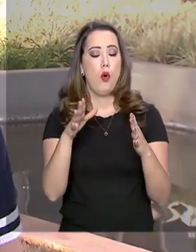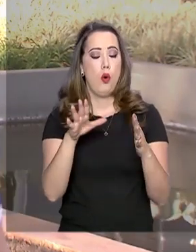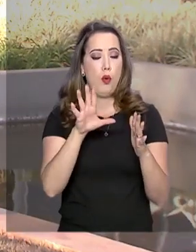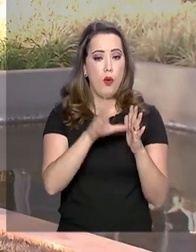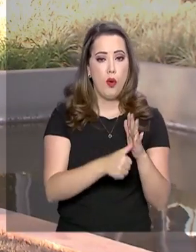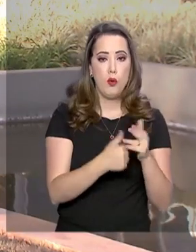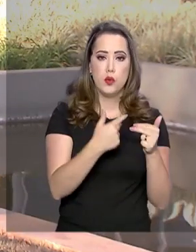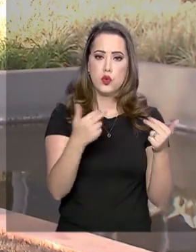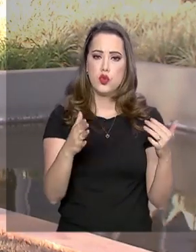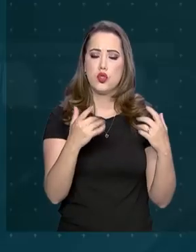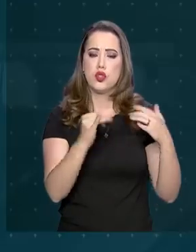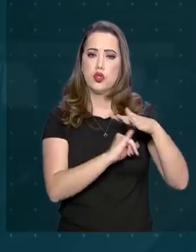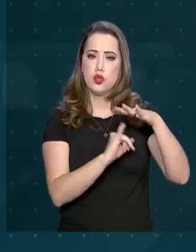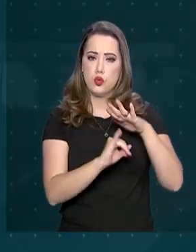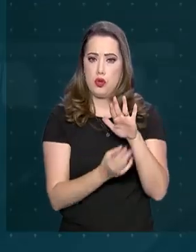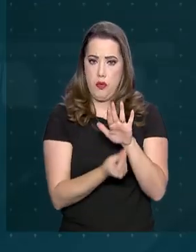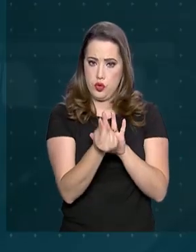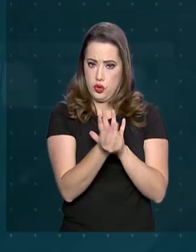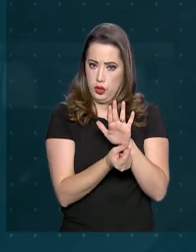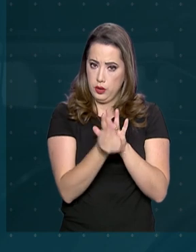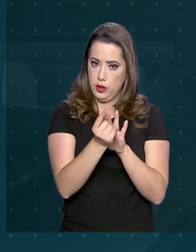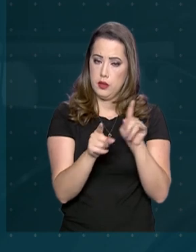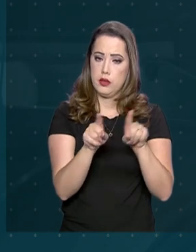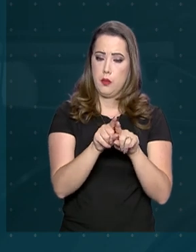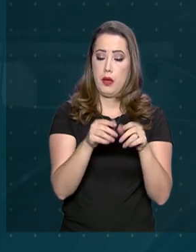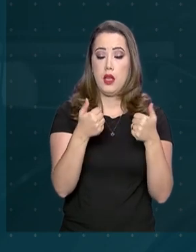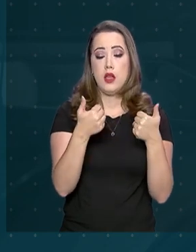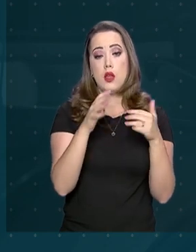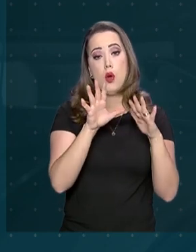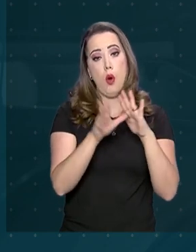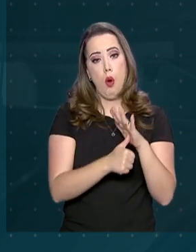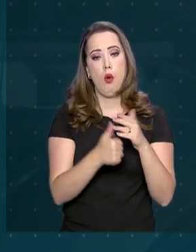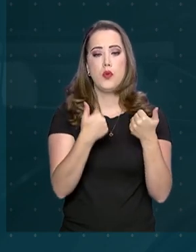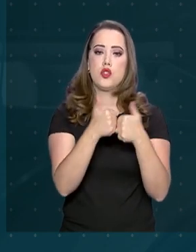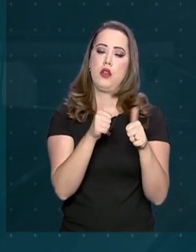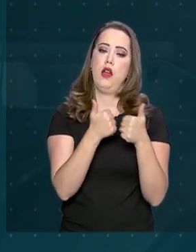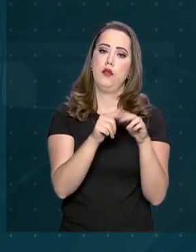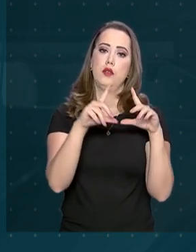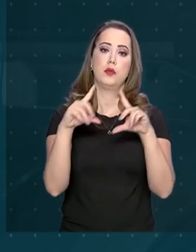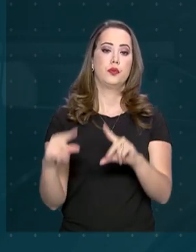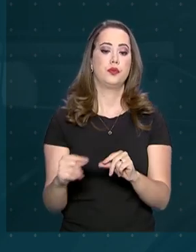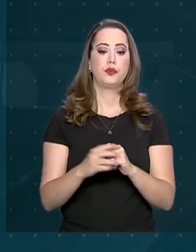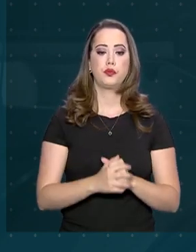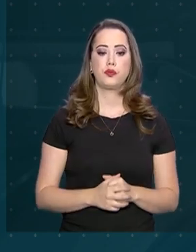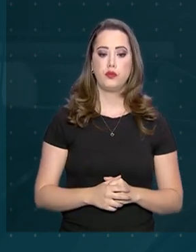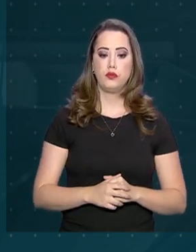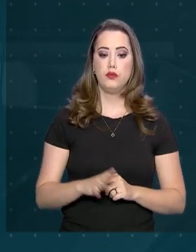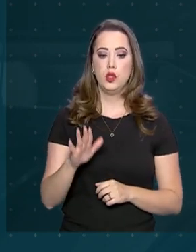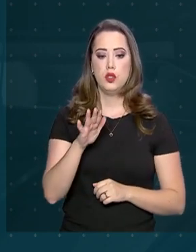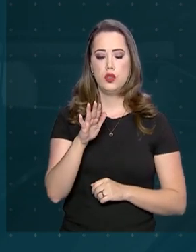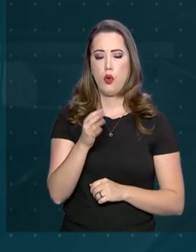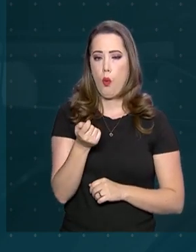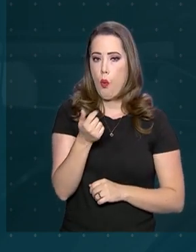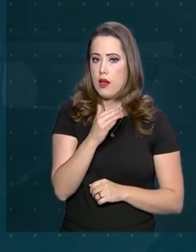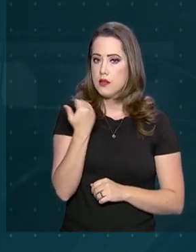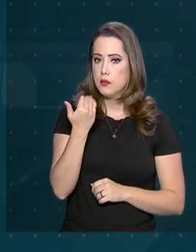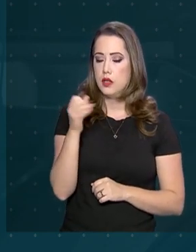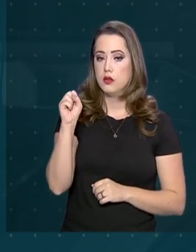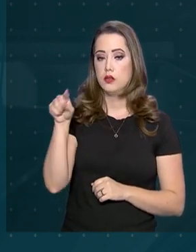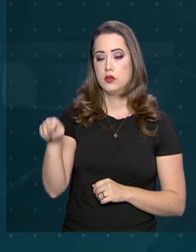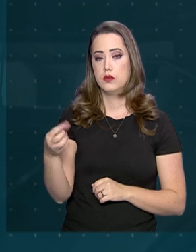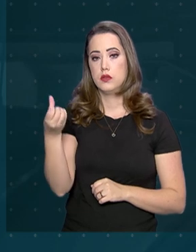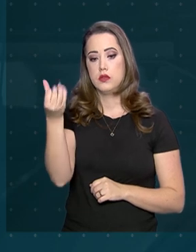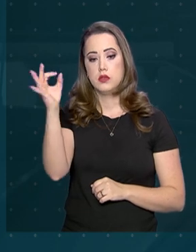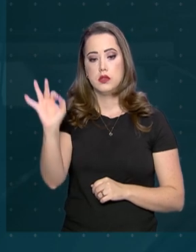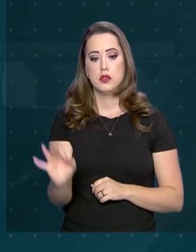e roubo de carga. As tentativas de homicídio caíram 8,6% e o roubo de veículos teve